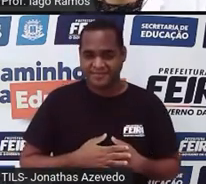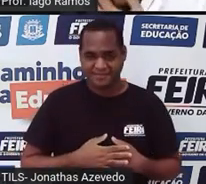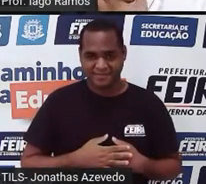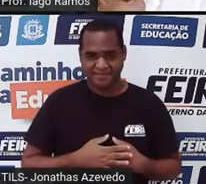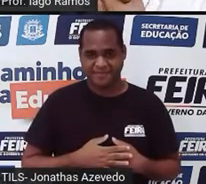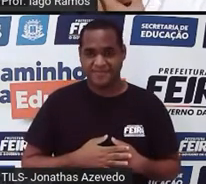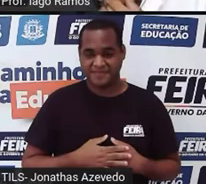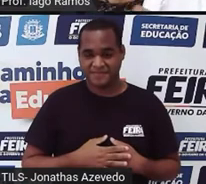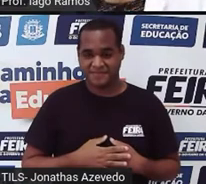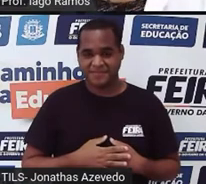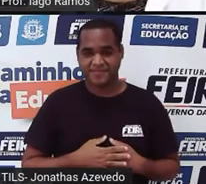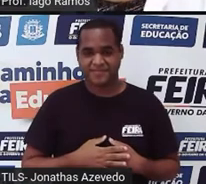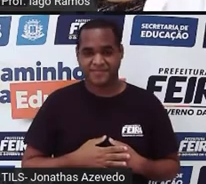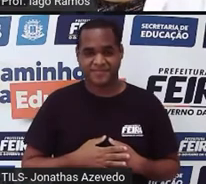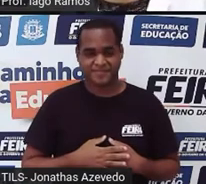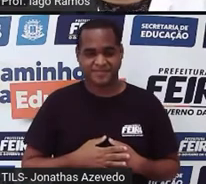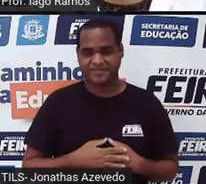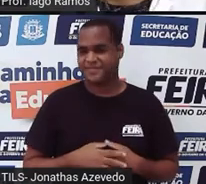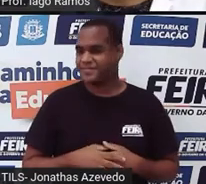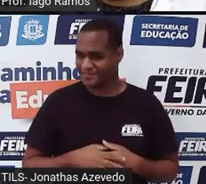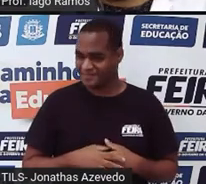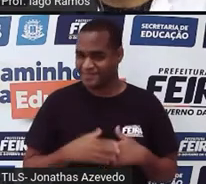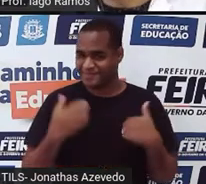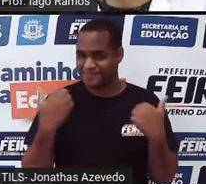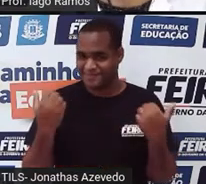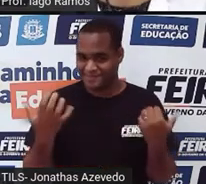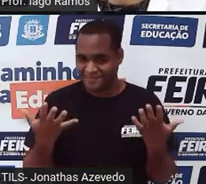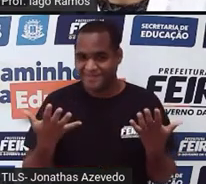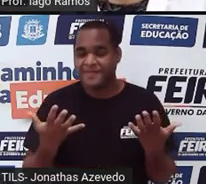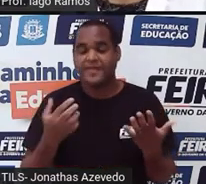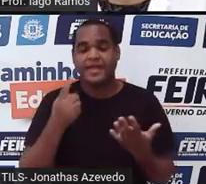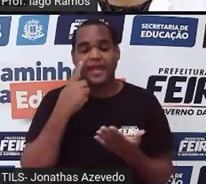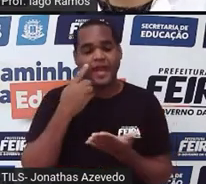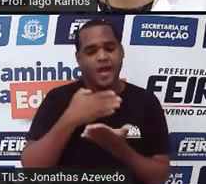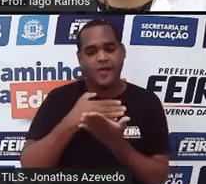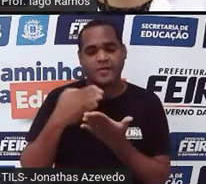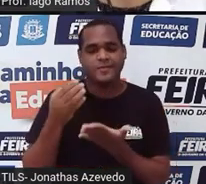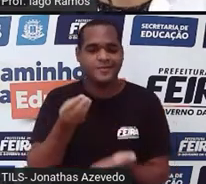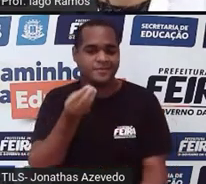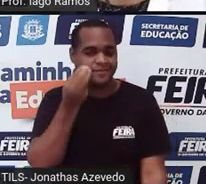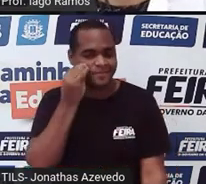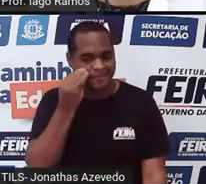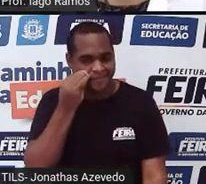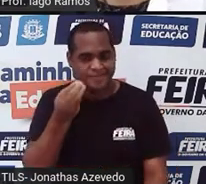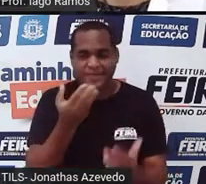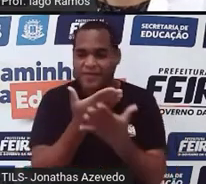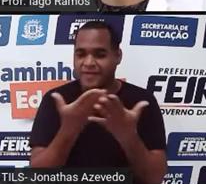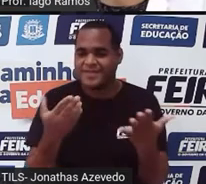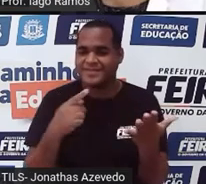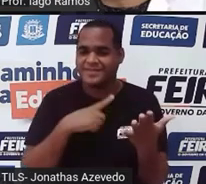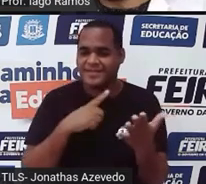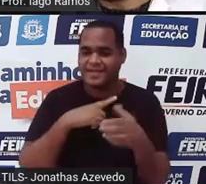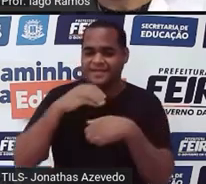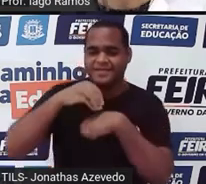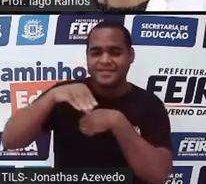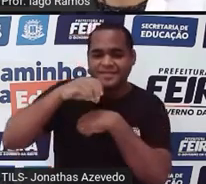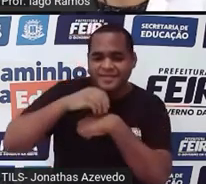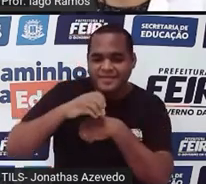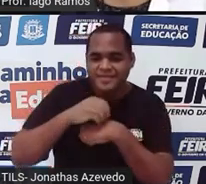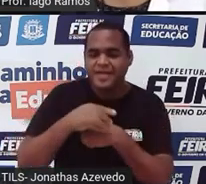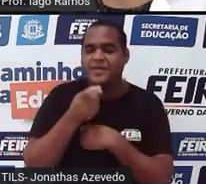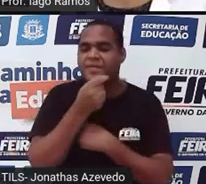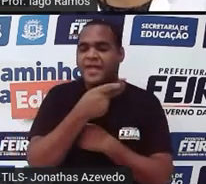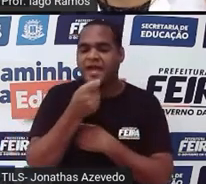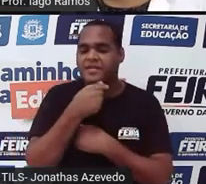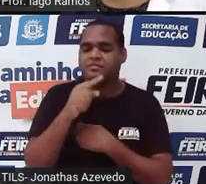olha só. Desde já, certo? A minha tentativa de trazer humor não